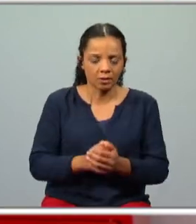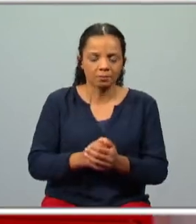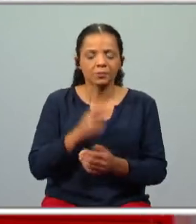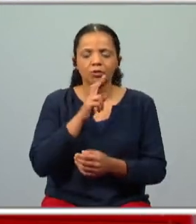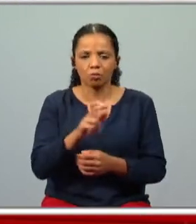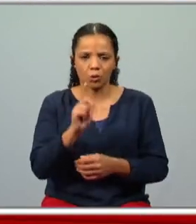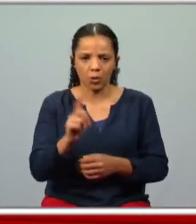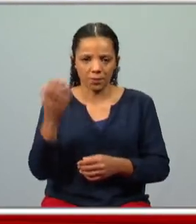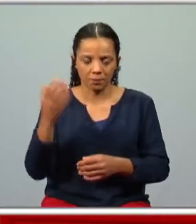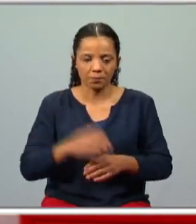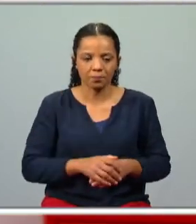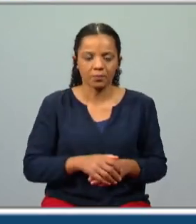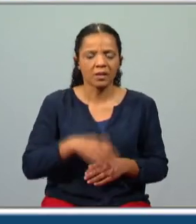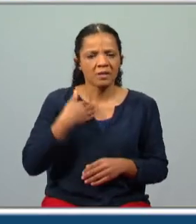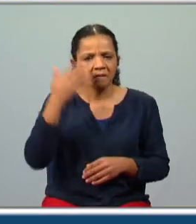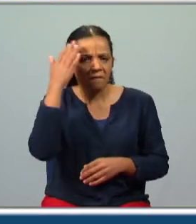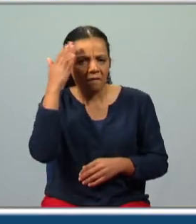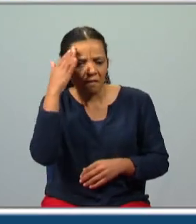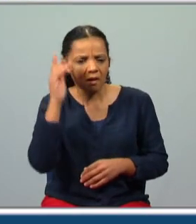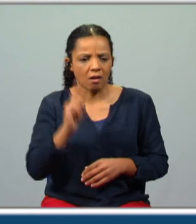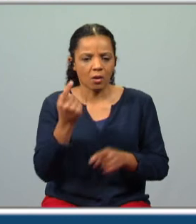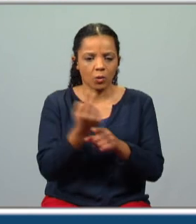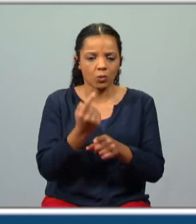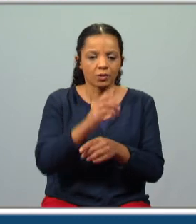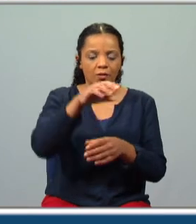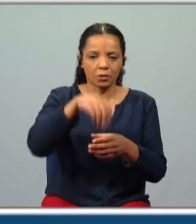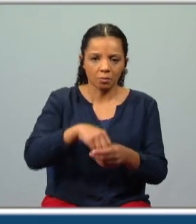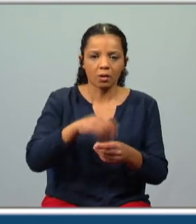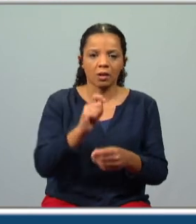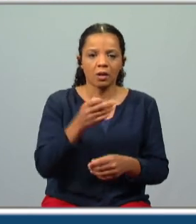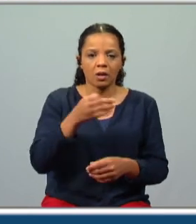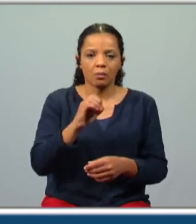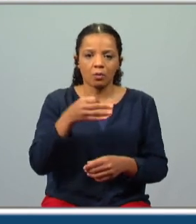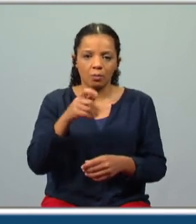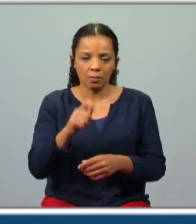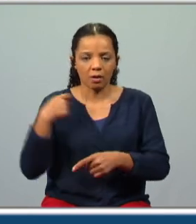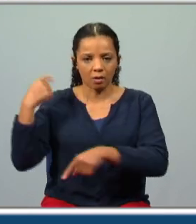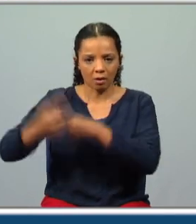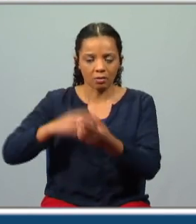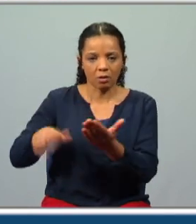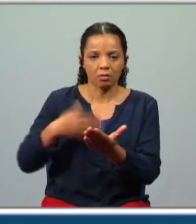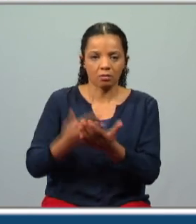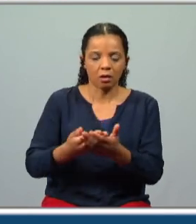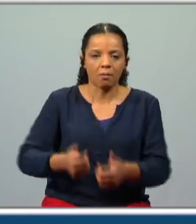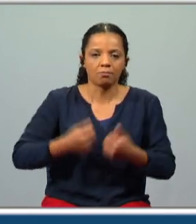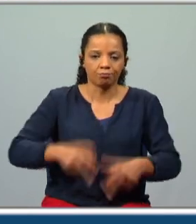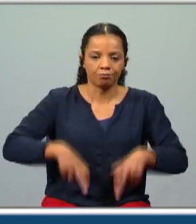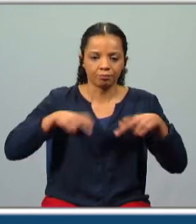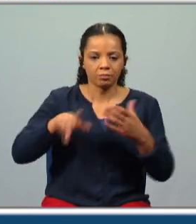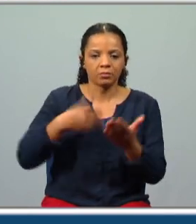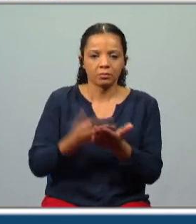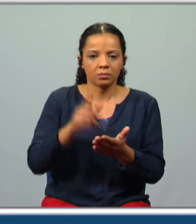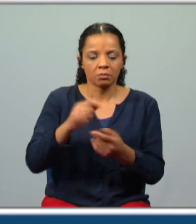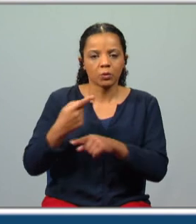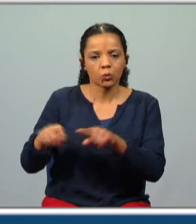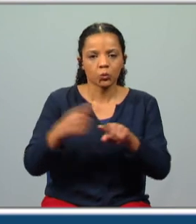a resposta as profecias são elementos característicos da epopeia clássica contribuem para enriquecer e conferir a variedade